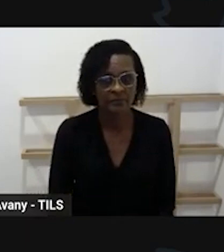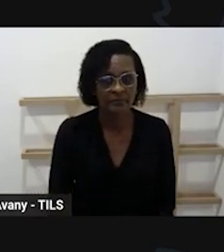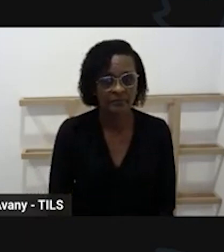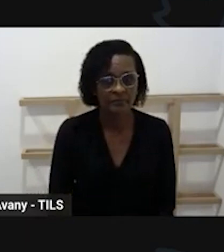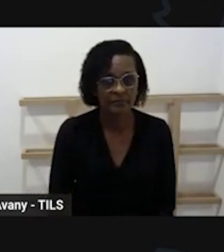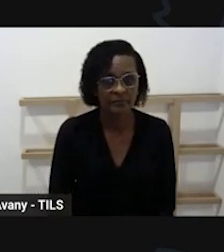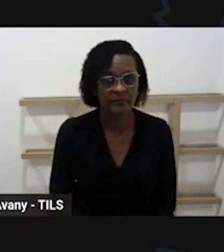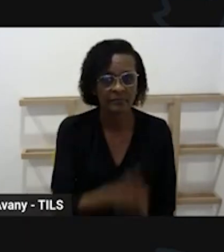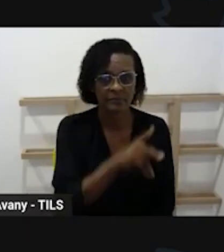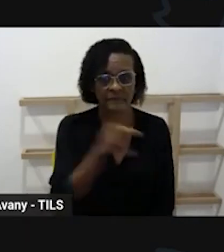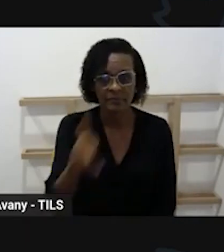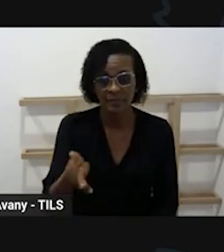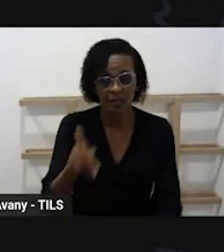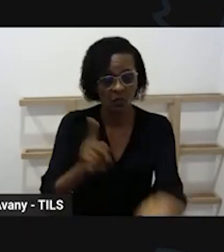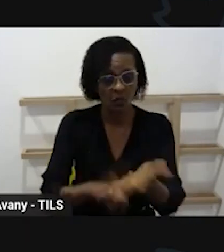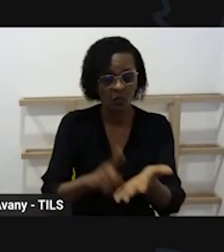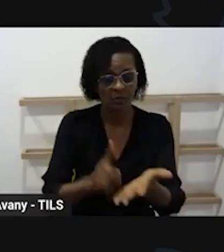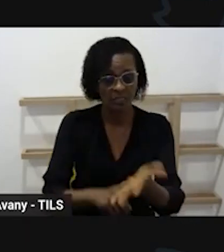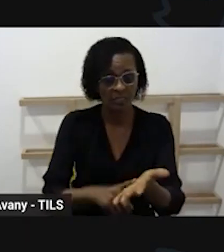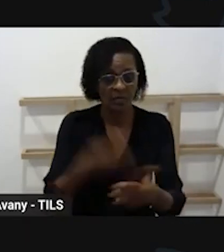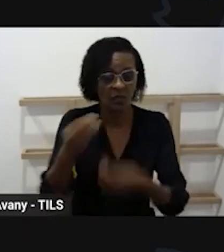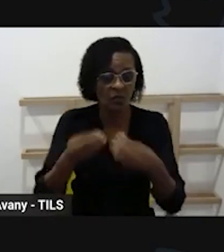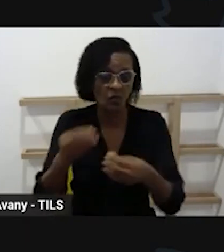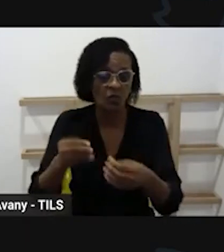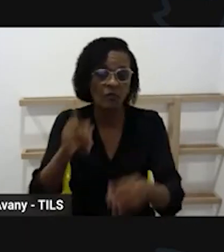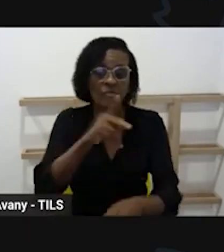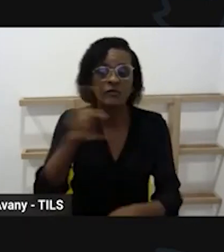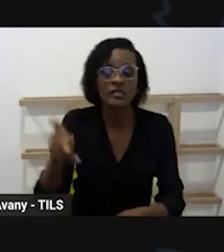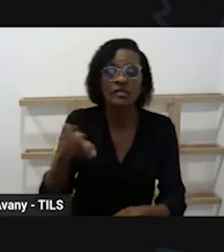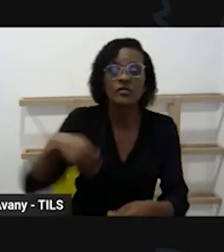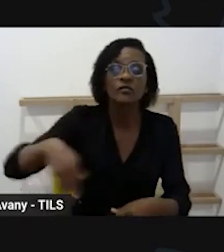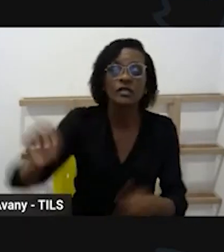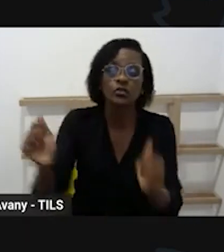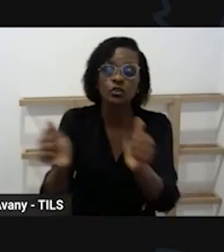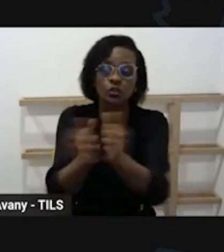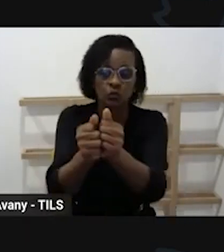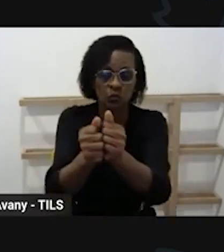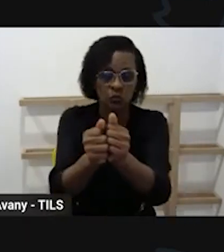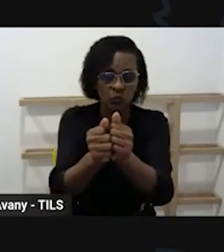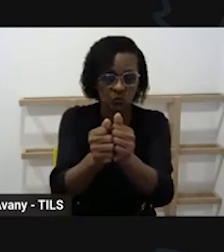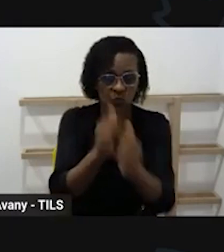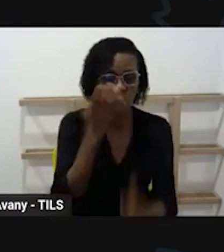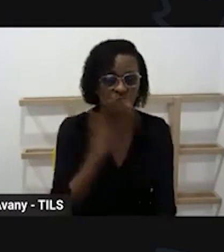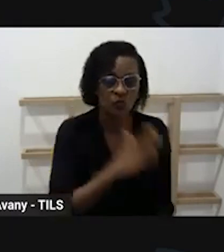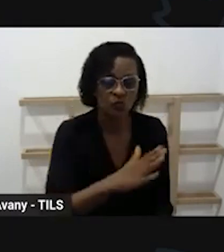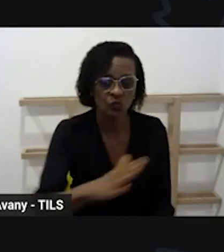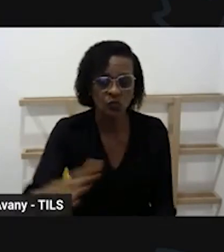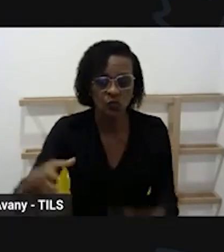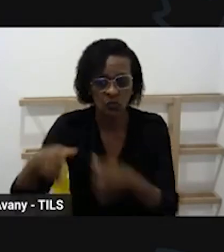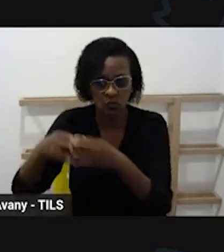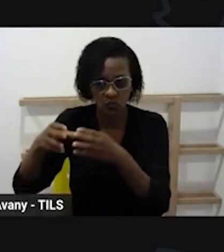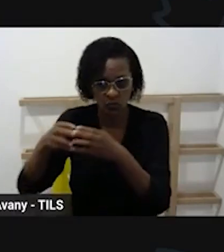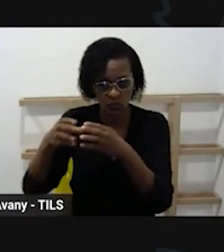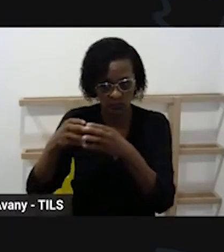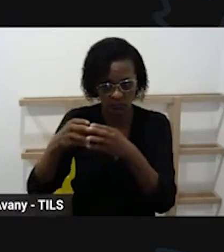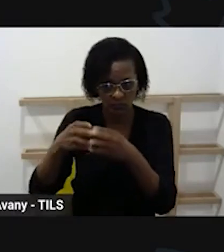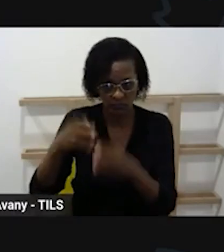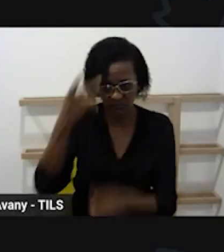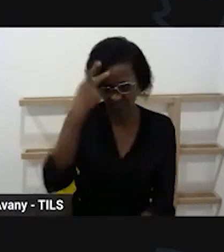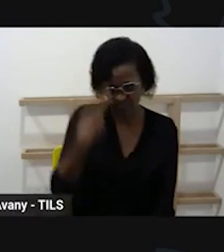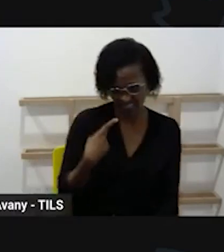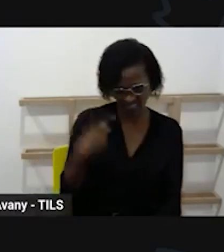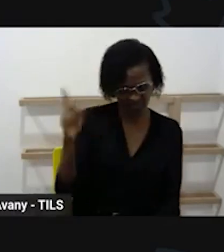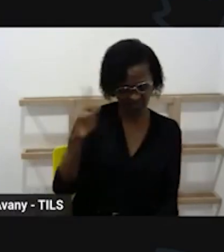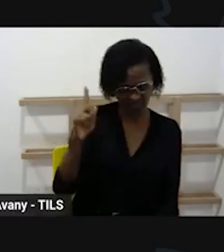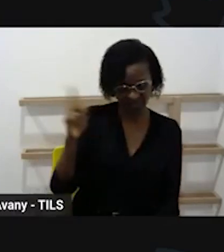momento do recreio mas a gente chama do recreio aquele momento de interação com o professor então não é como ensino fundamental que as crianças